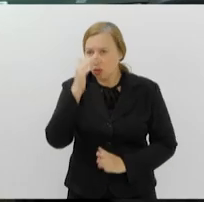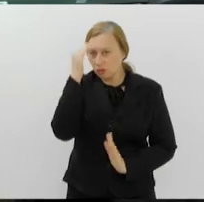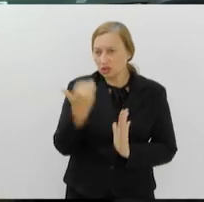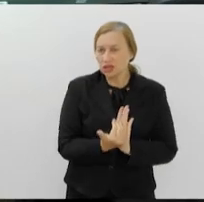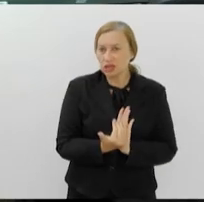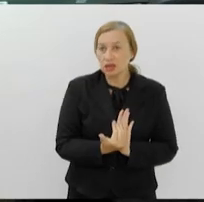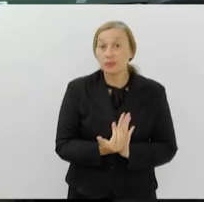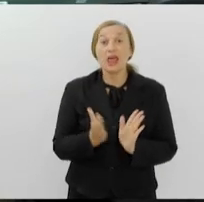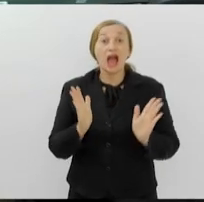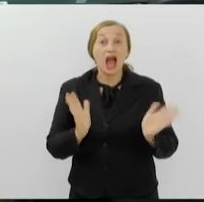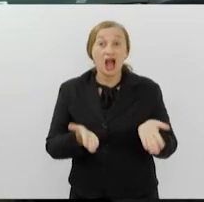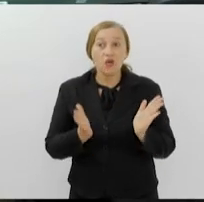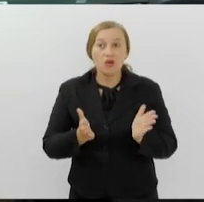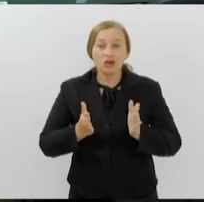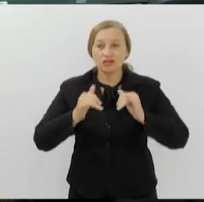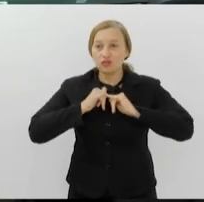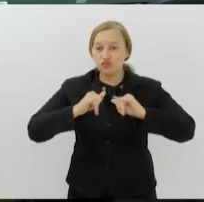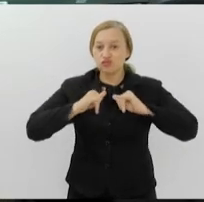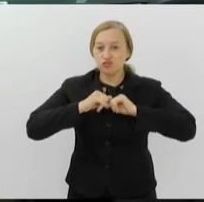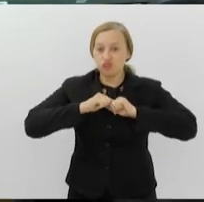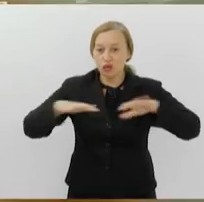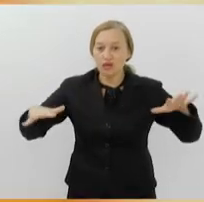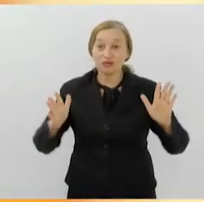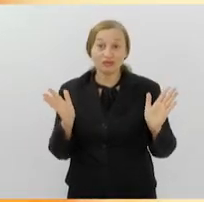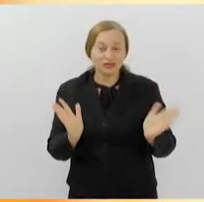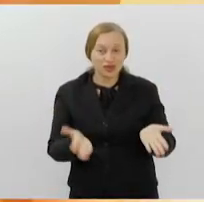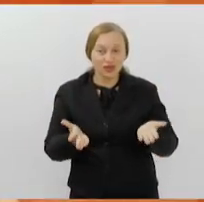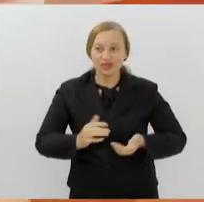Vamos agora ao nosso giro de notícias de hoje.